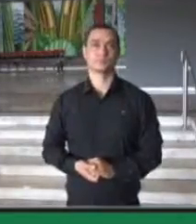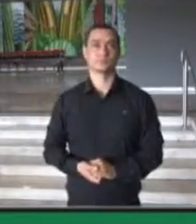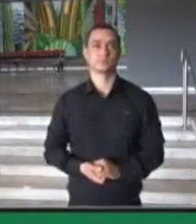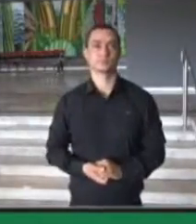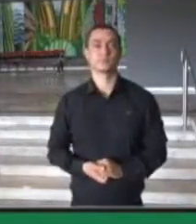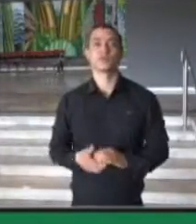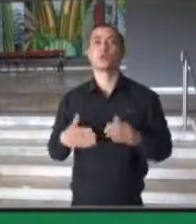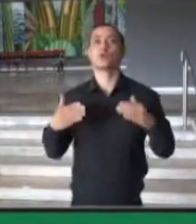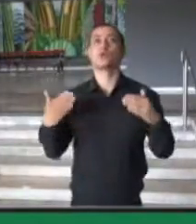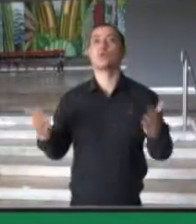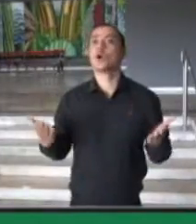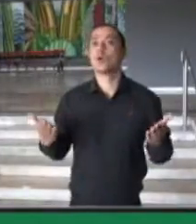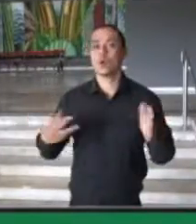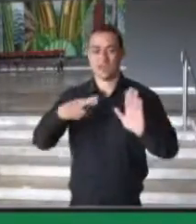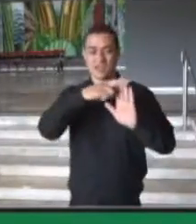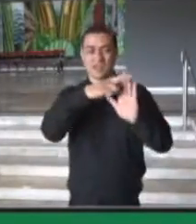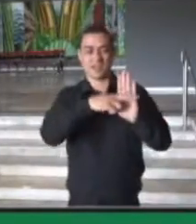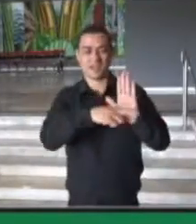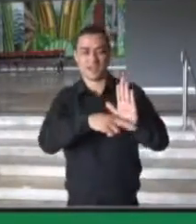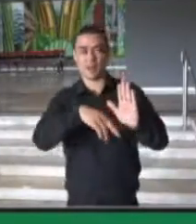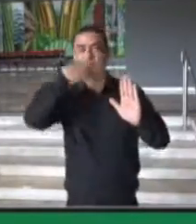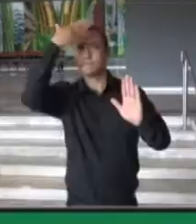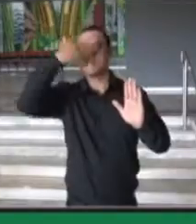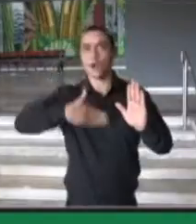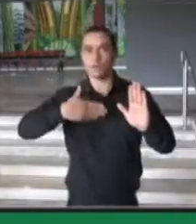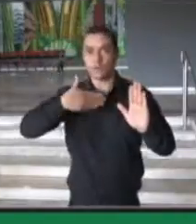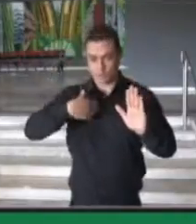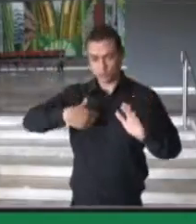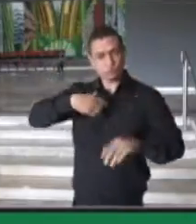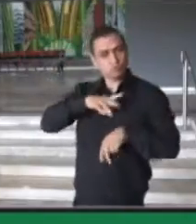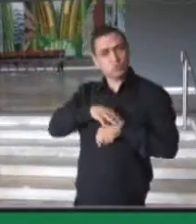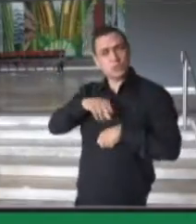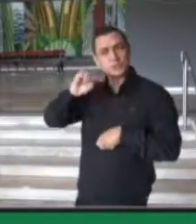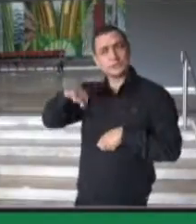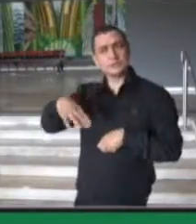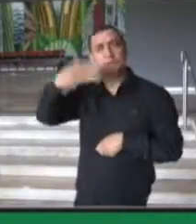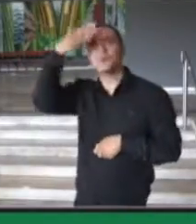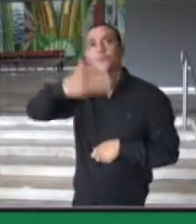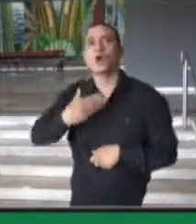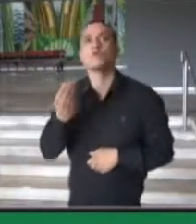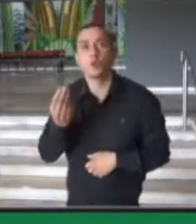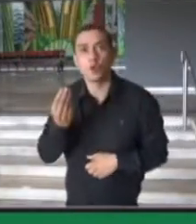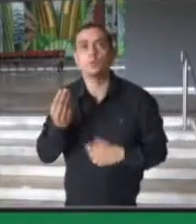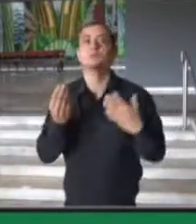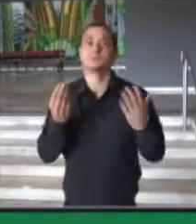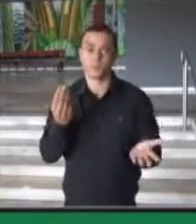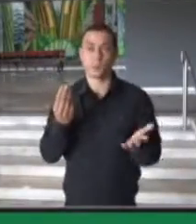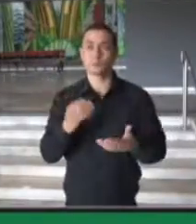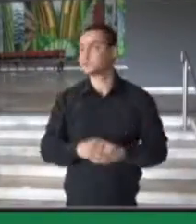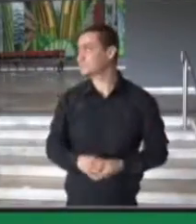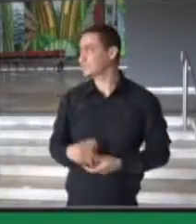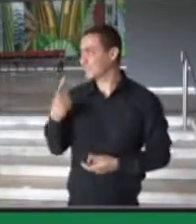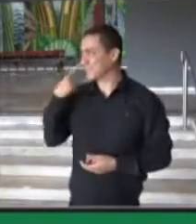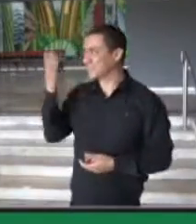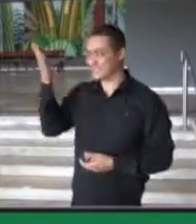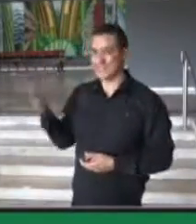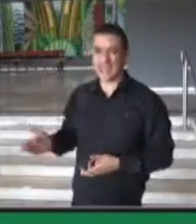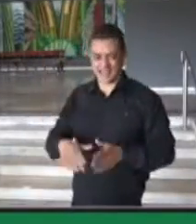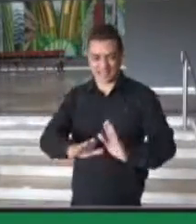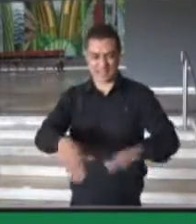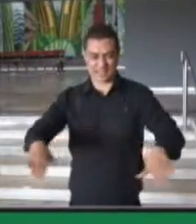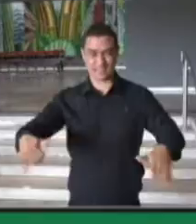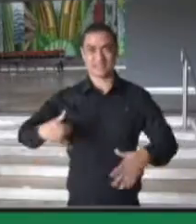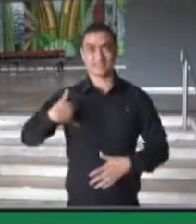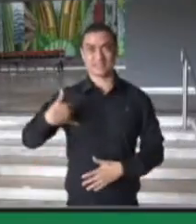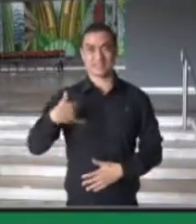Quais são os critérios de comprovação para comorbidades? Pessoas com comorbidades. Aqui, na verdade, são as crianças de